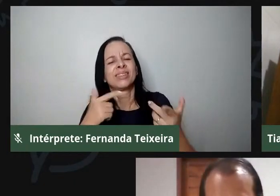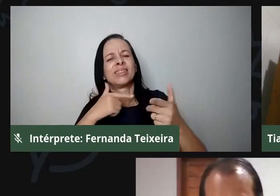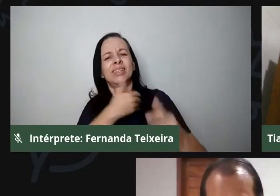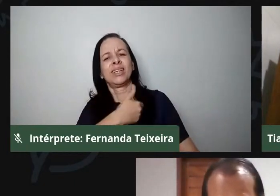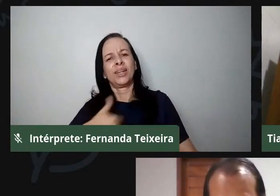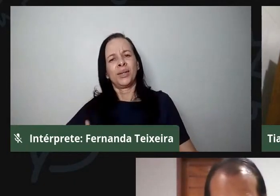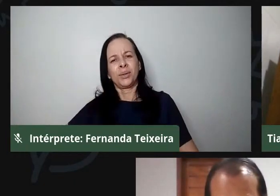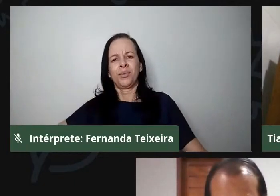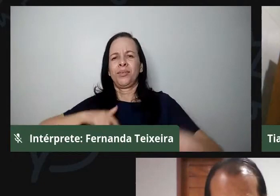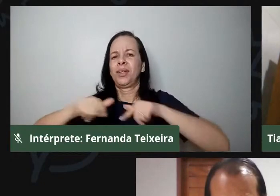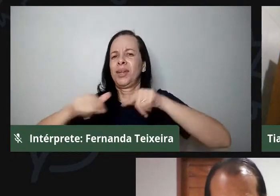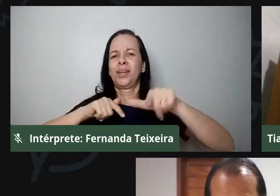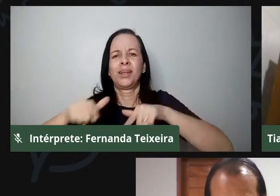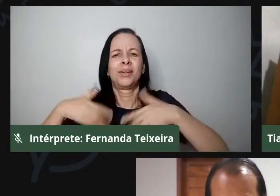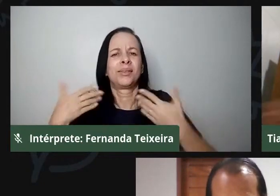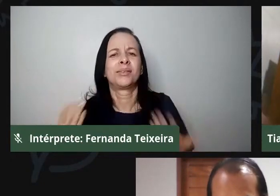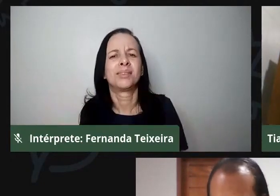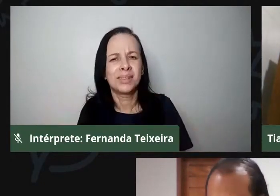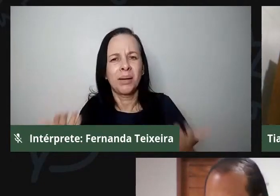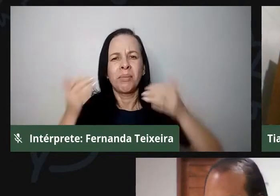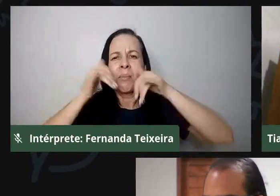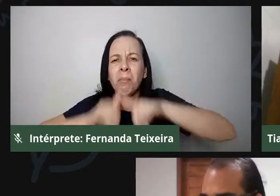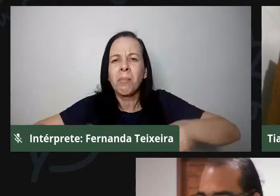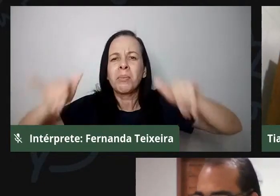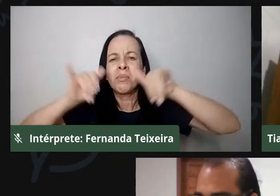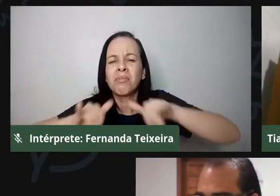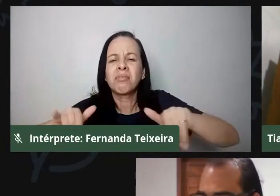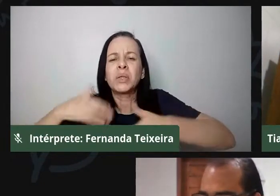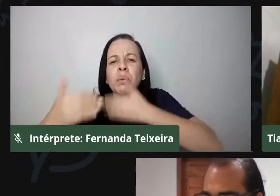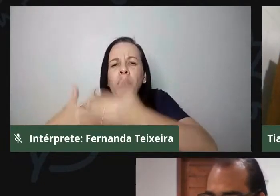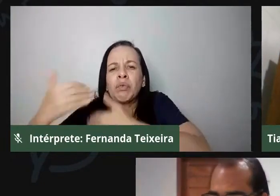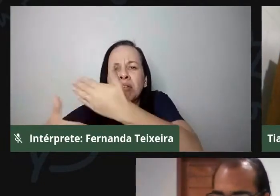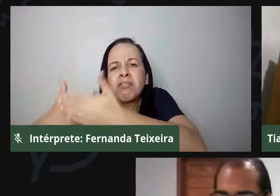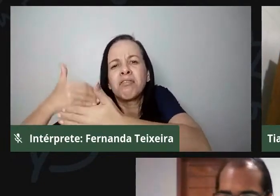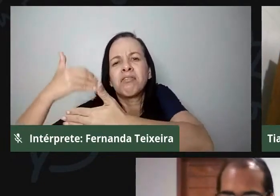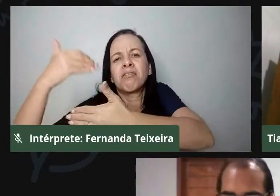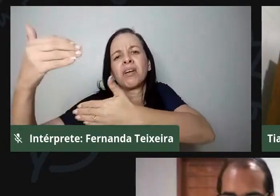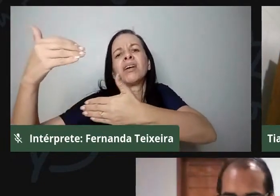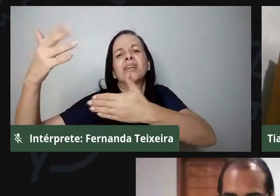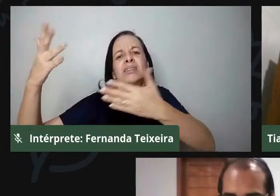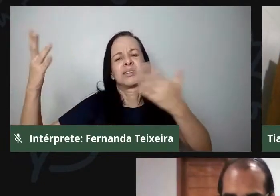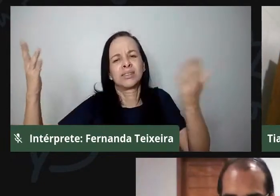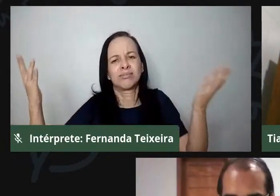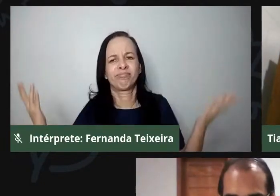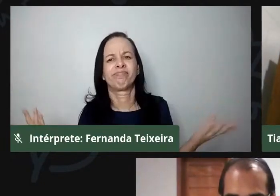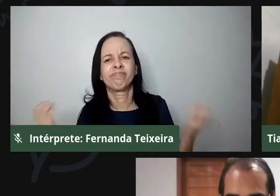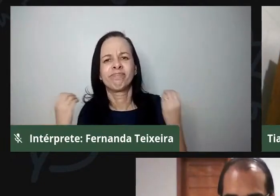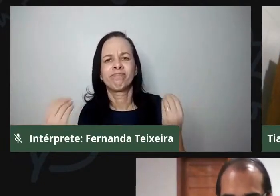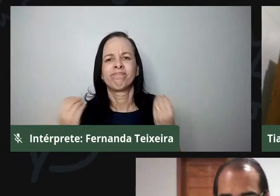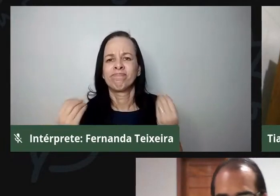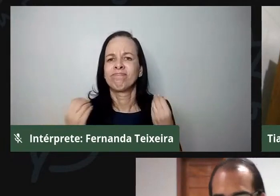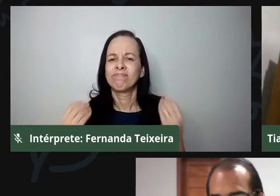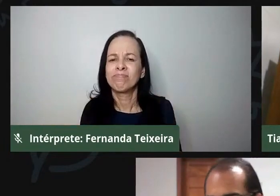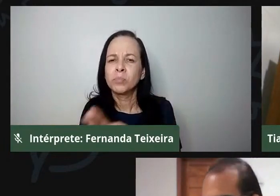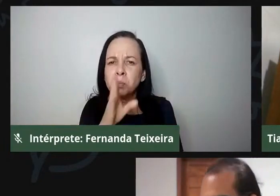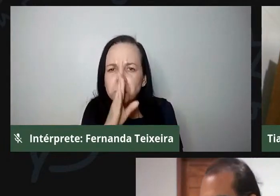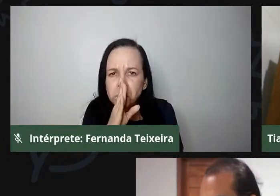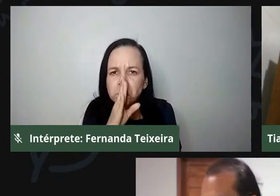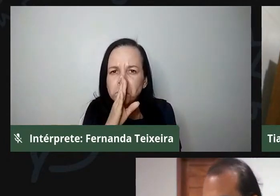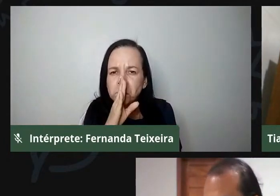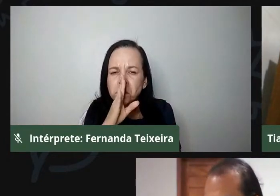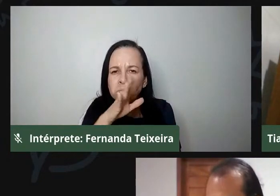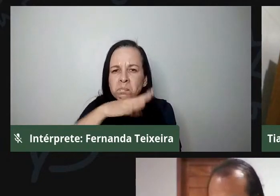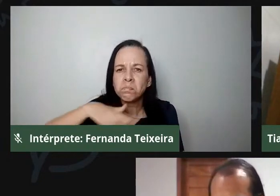promovendo aqui o avanço do capital, avançando sobre a terra das comunidades tradicionais. Então, há um silenciamento de modo geral, Joalã,